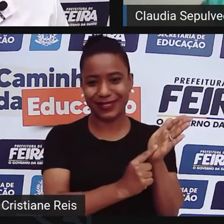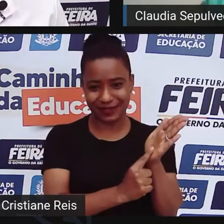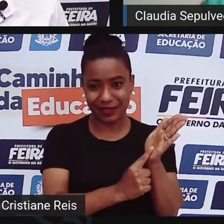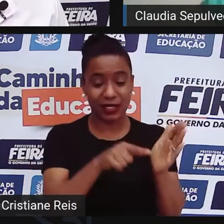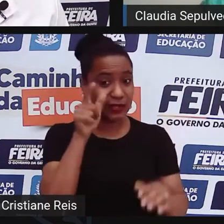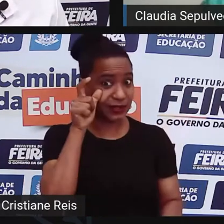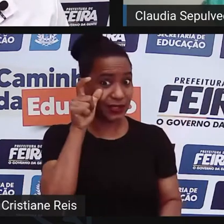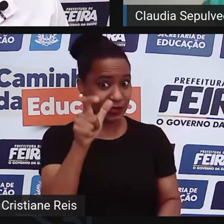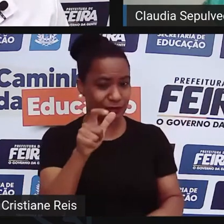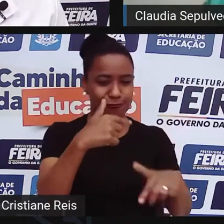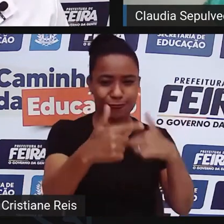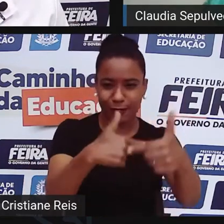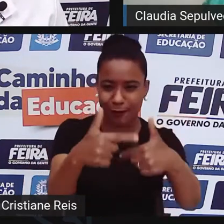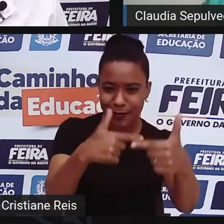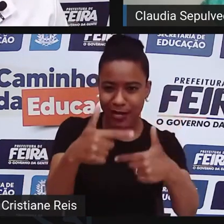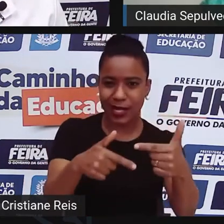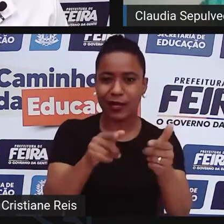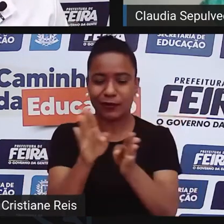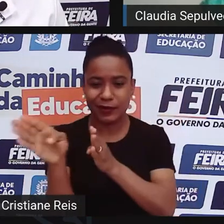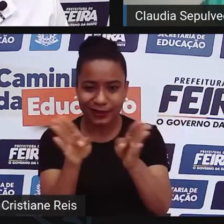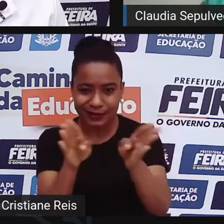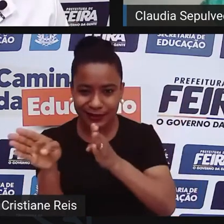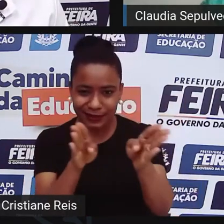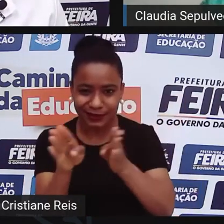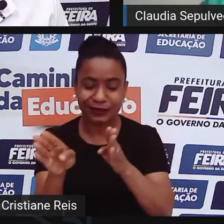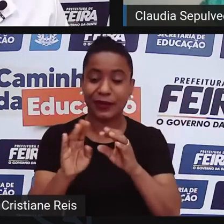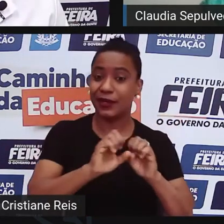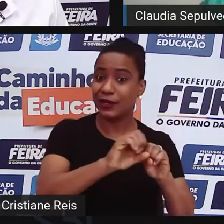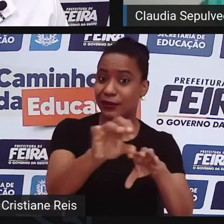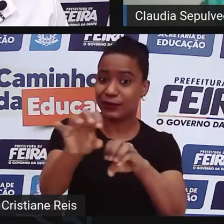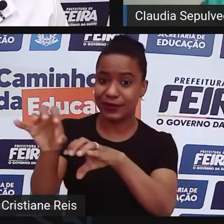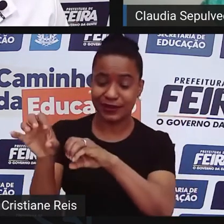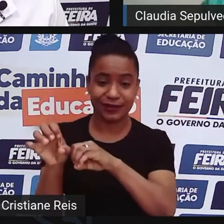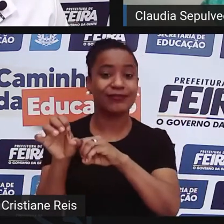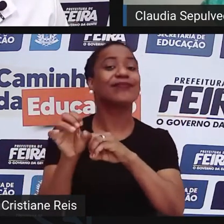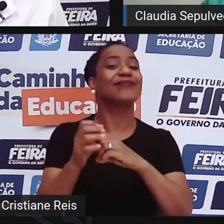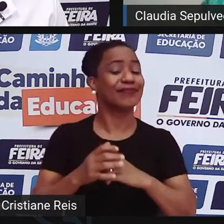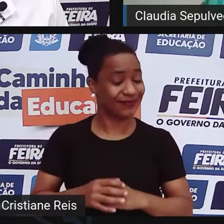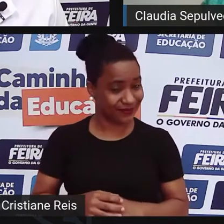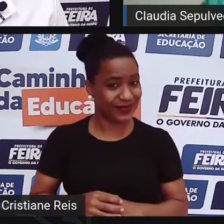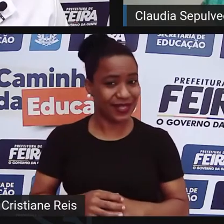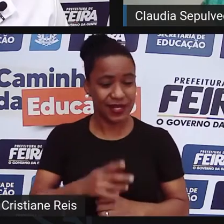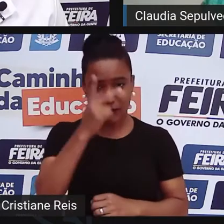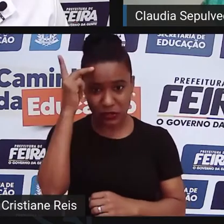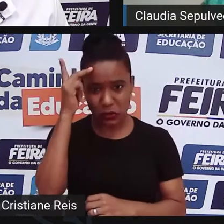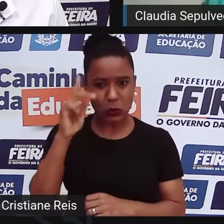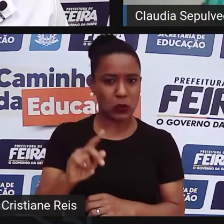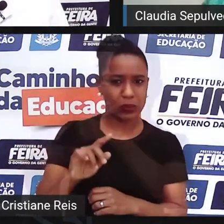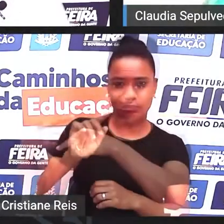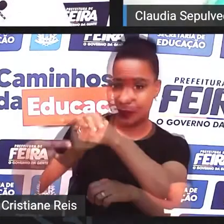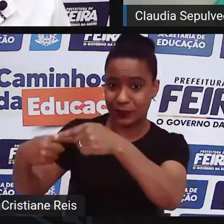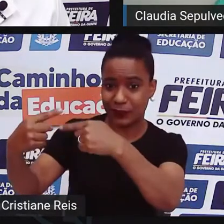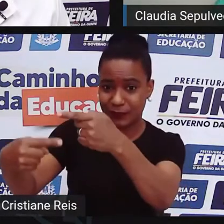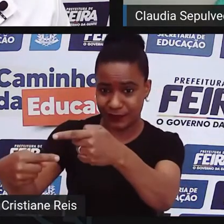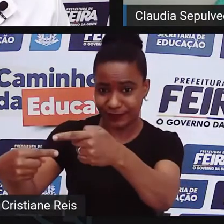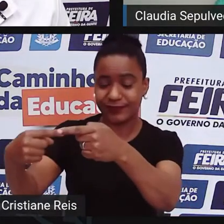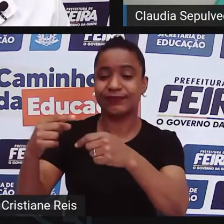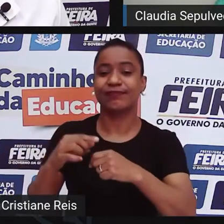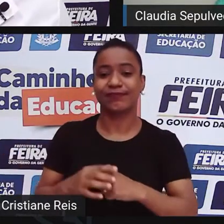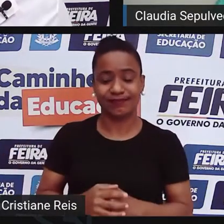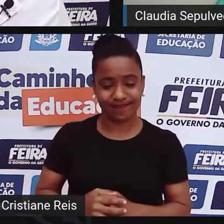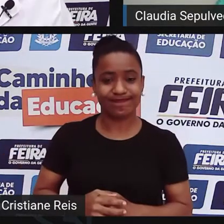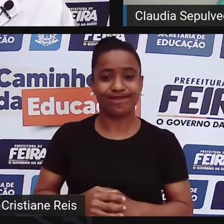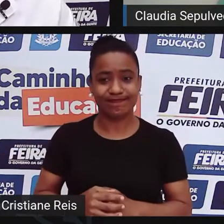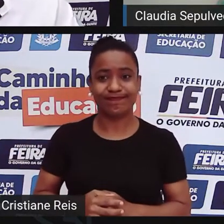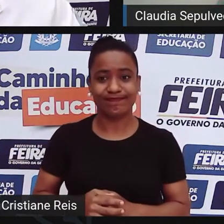cargos de trabalho, tendo acesso à educação e privando essas pessoas disso, explorando sua força de trabalho, subjugando-os. Então, aí